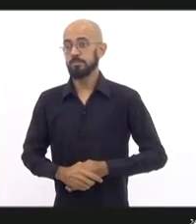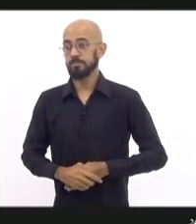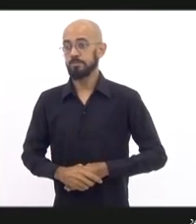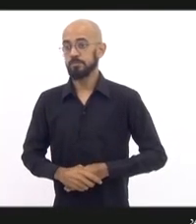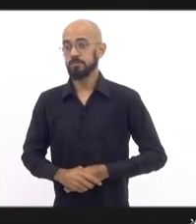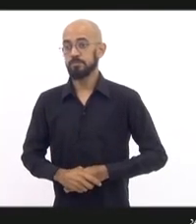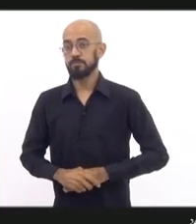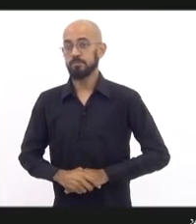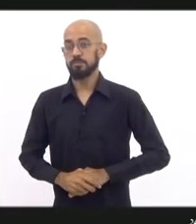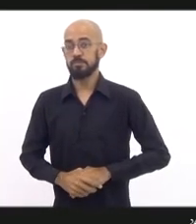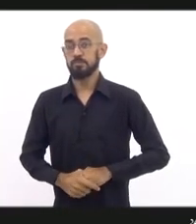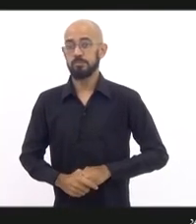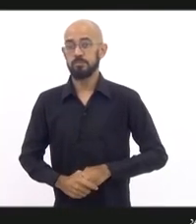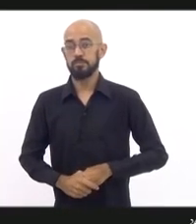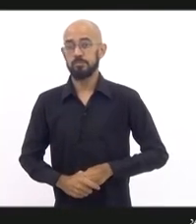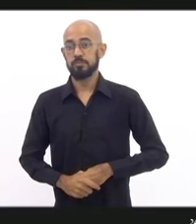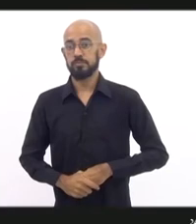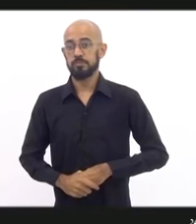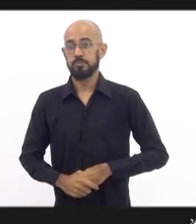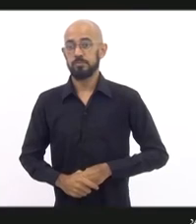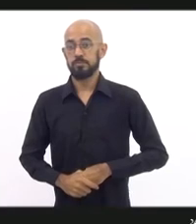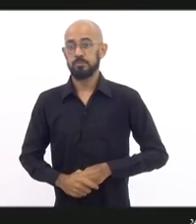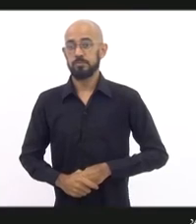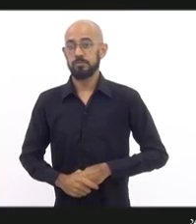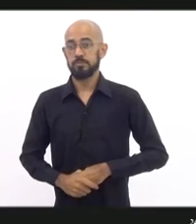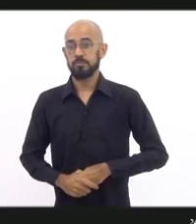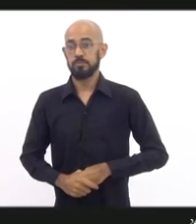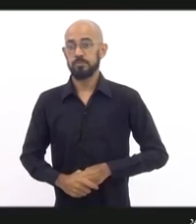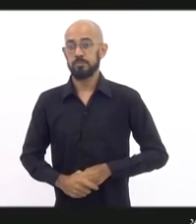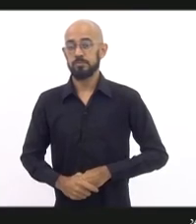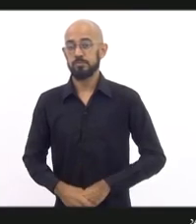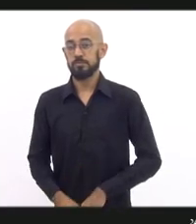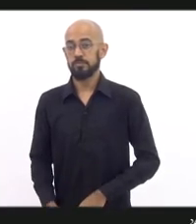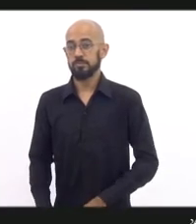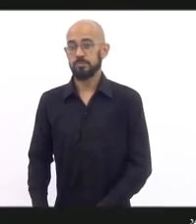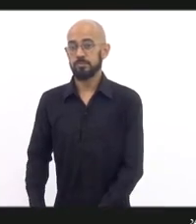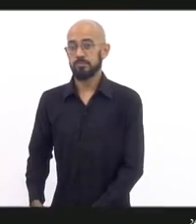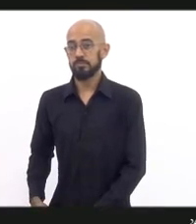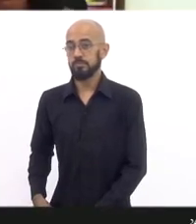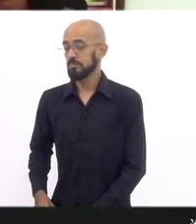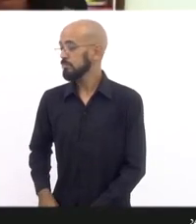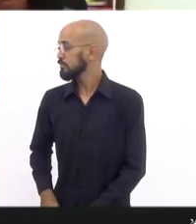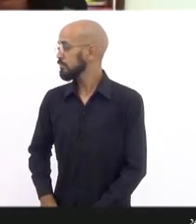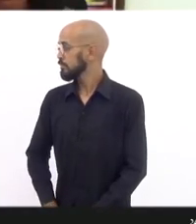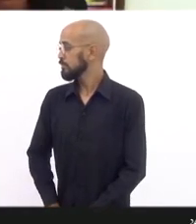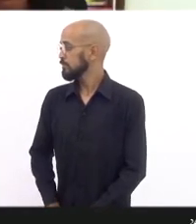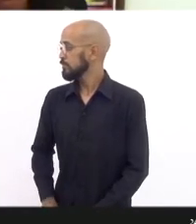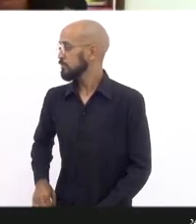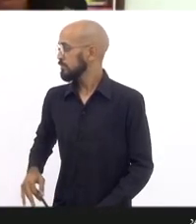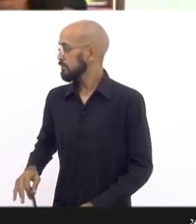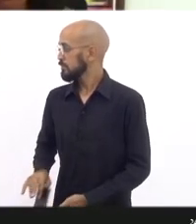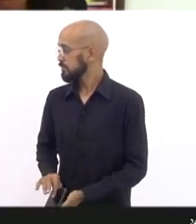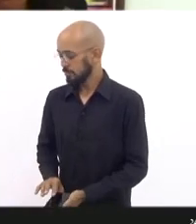essas armadilhas aqui. Bem, queria cumprimentar a todos vocês,